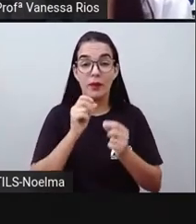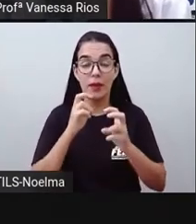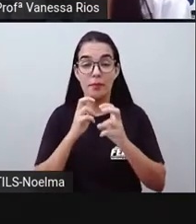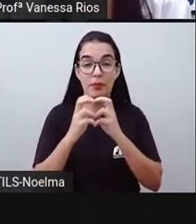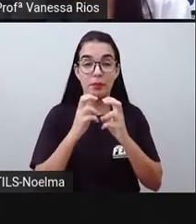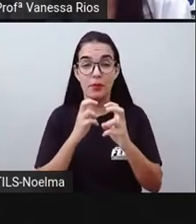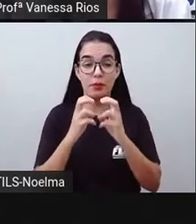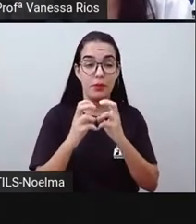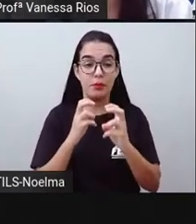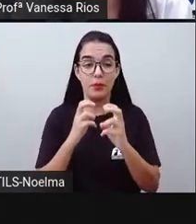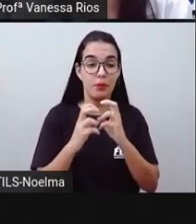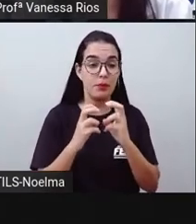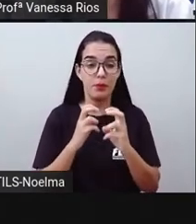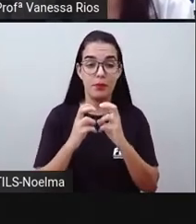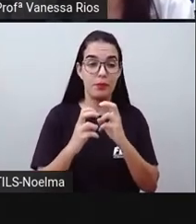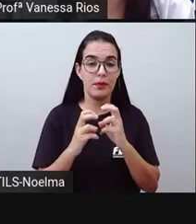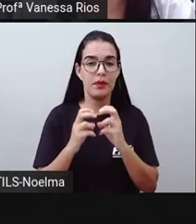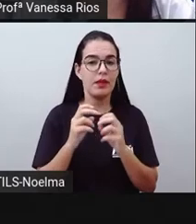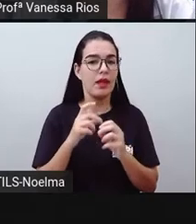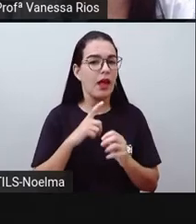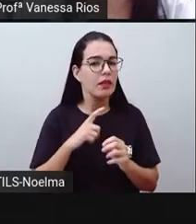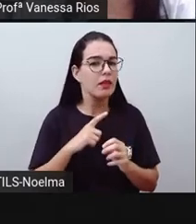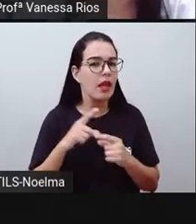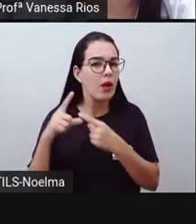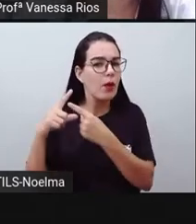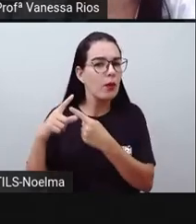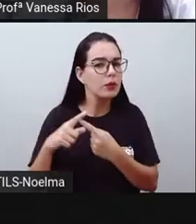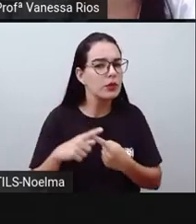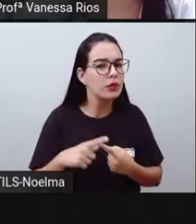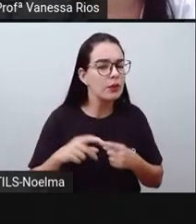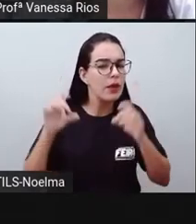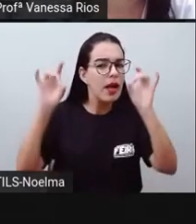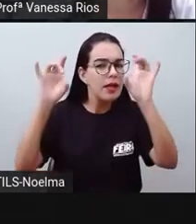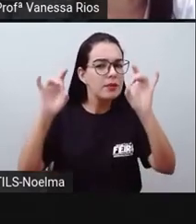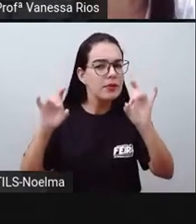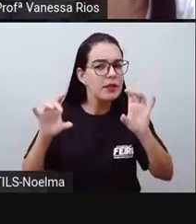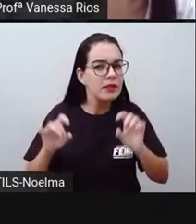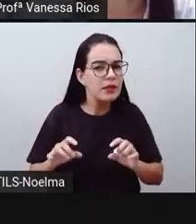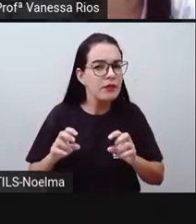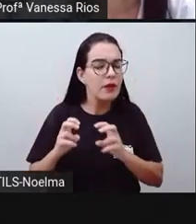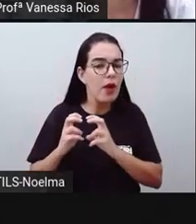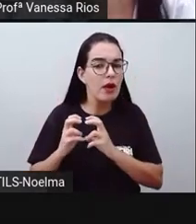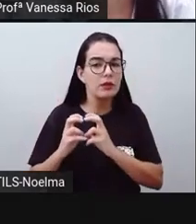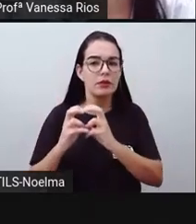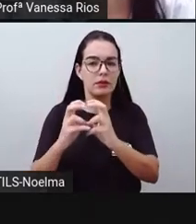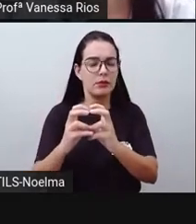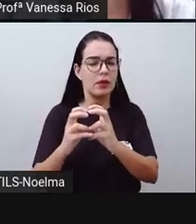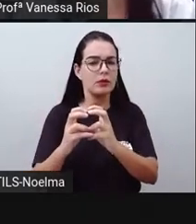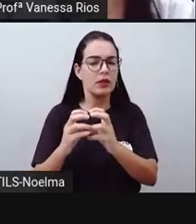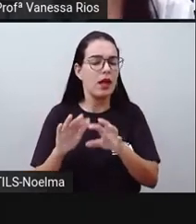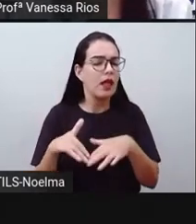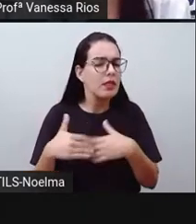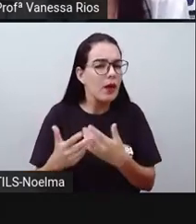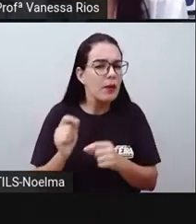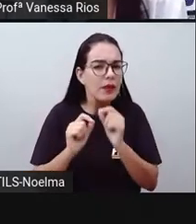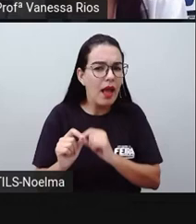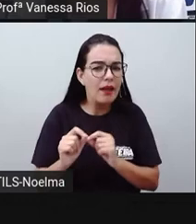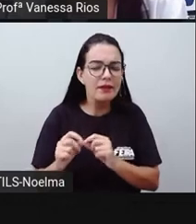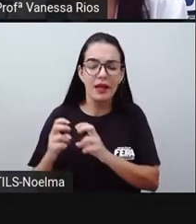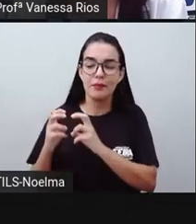já entende que estamos falando de um tipo específico de transporte. O transporte